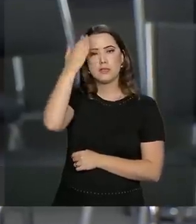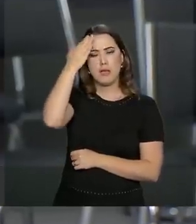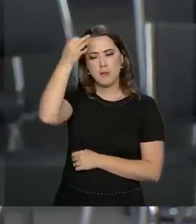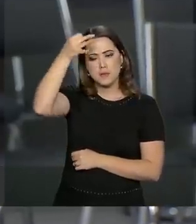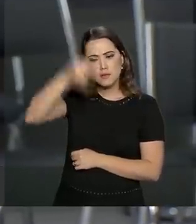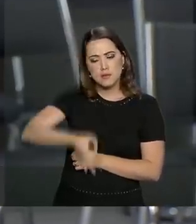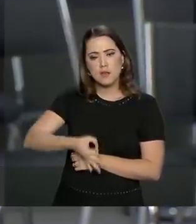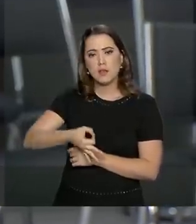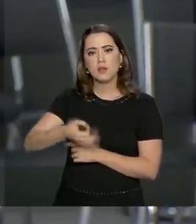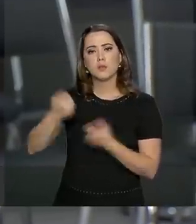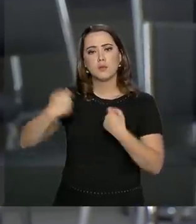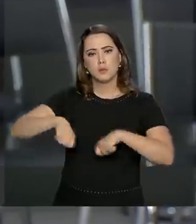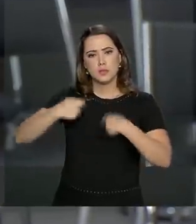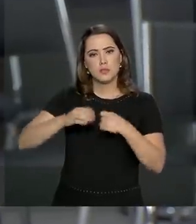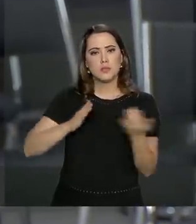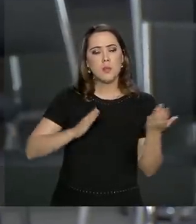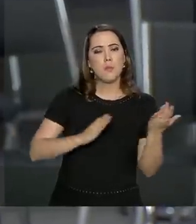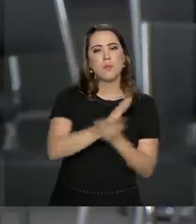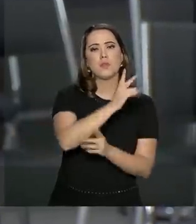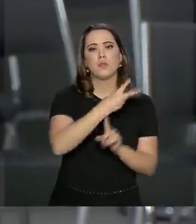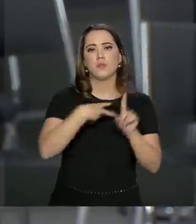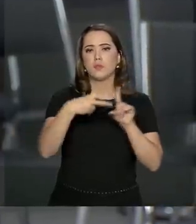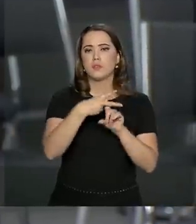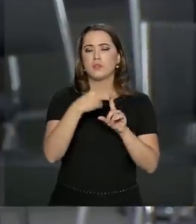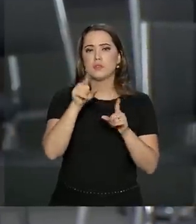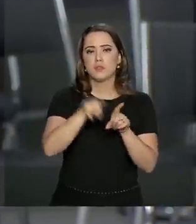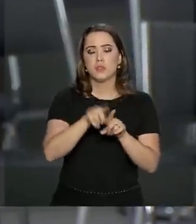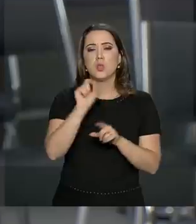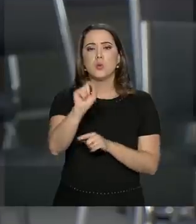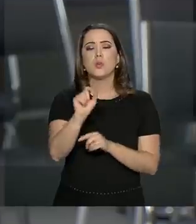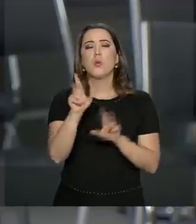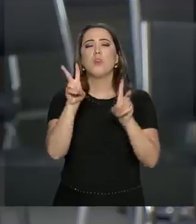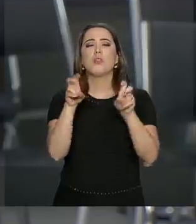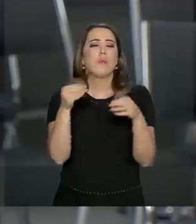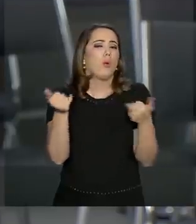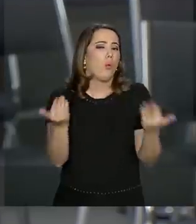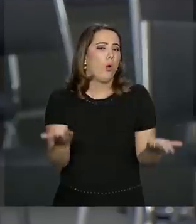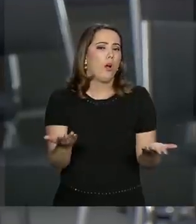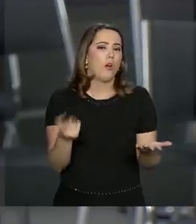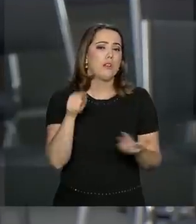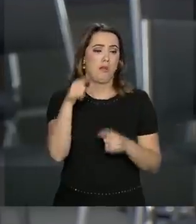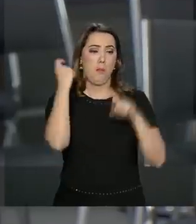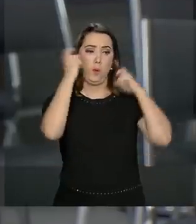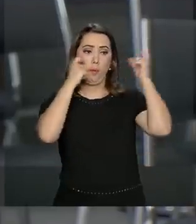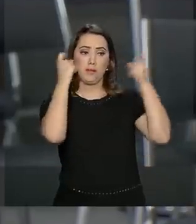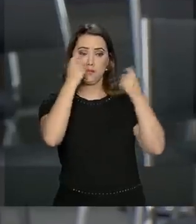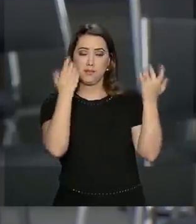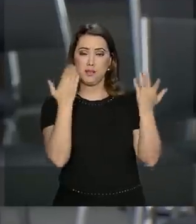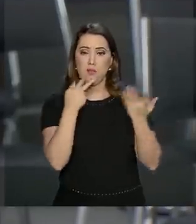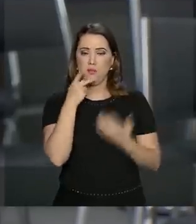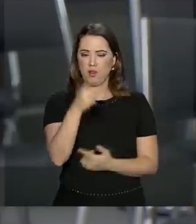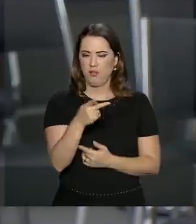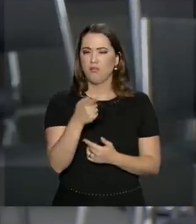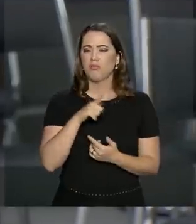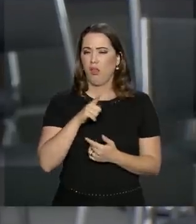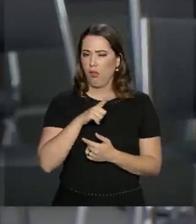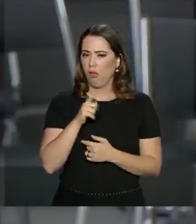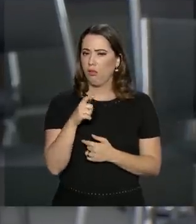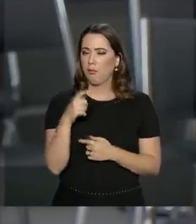reforma e o que foi tratado na reunião de mais cedo com os ministros. Eles levaram essa preocupação com a reforma para o presidente?